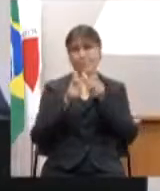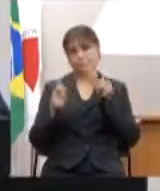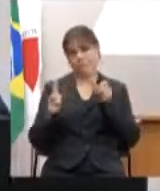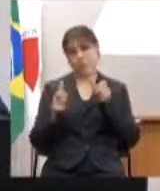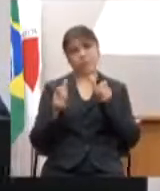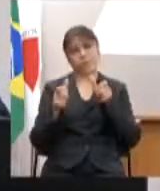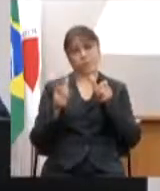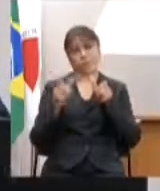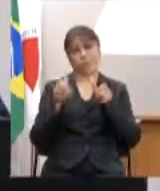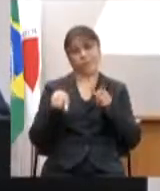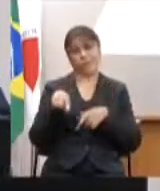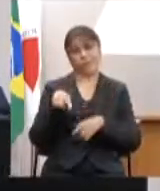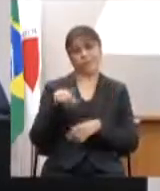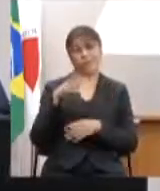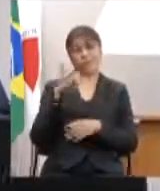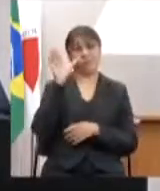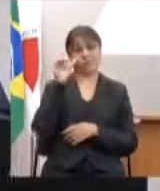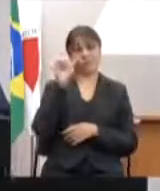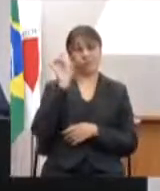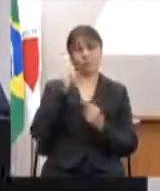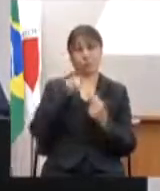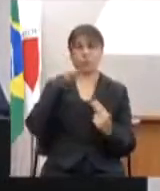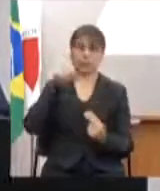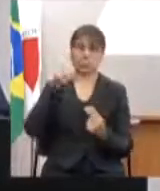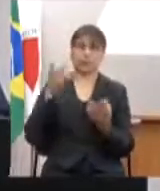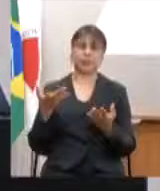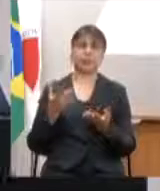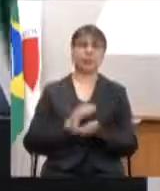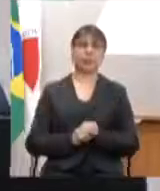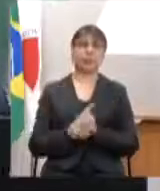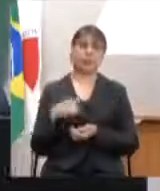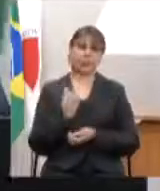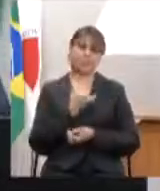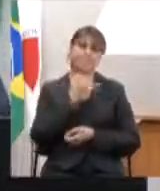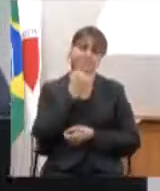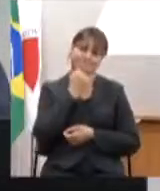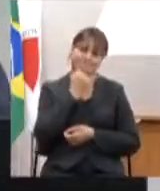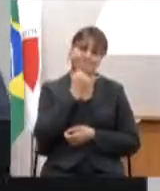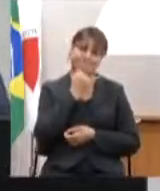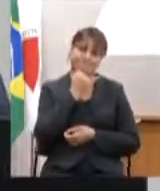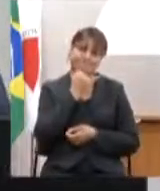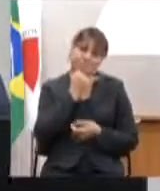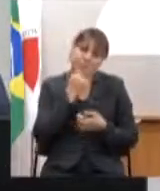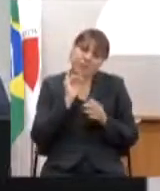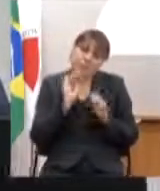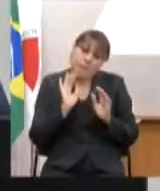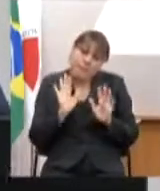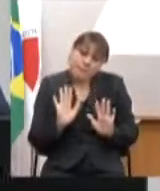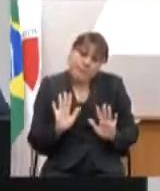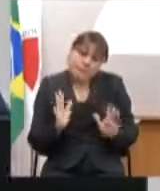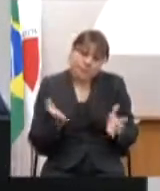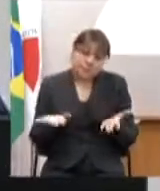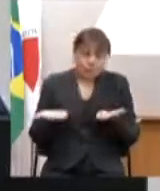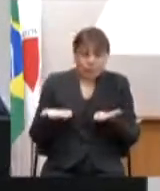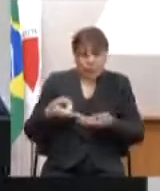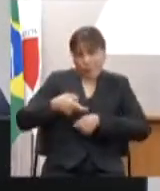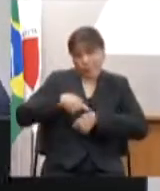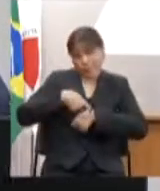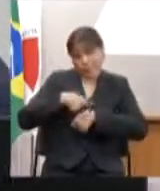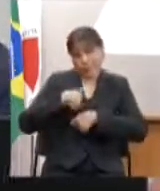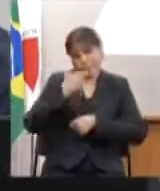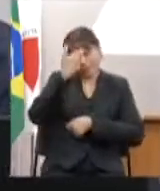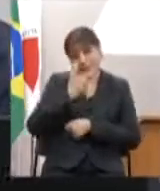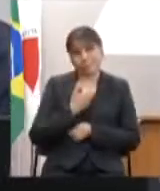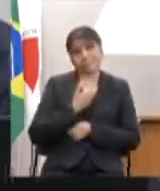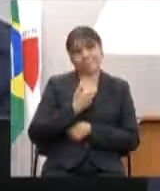acompanhando de casa. A gente fica triste, mas o momento que nós vivemos, e eu na posição